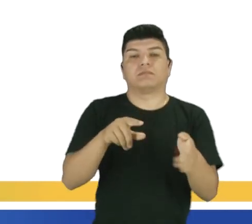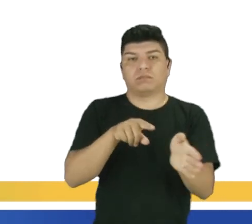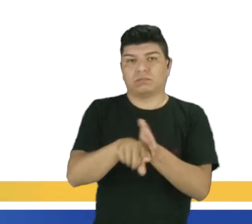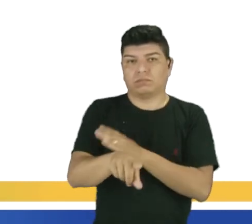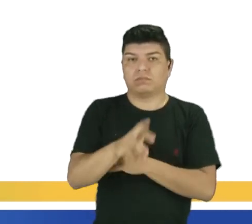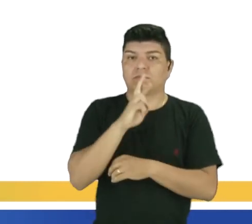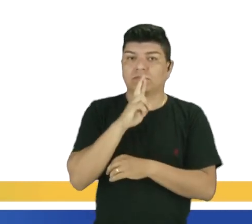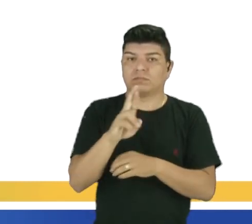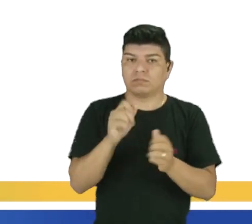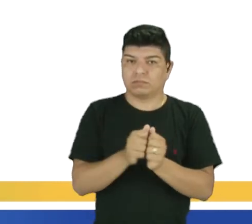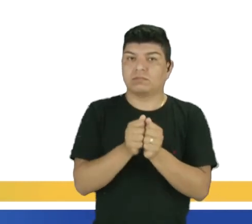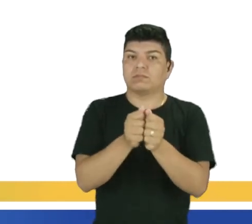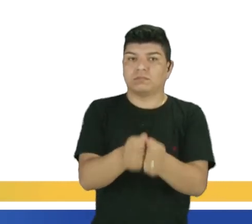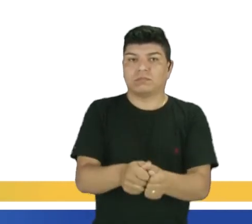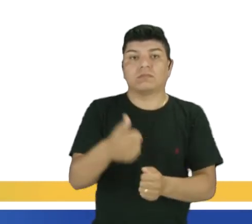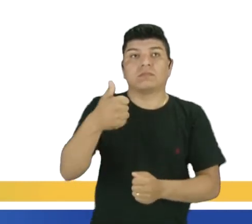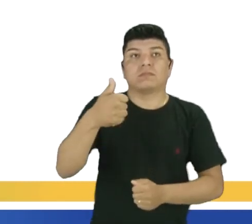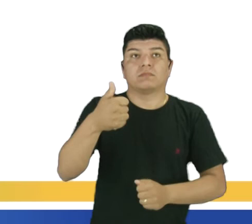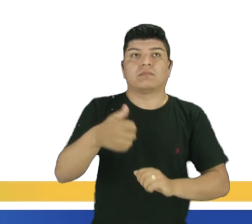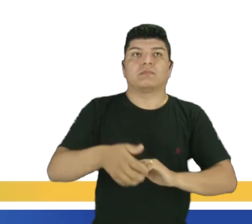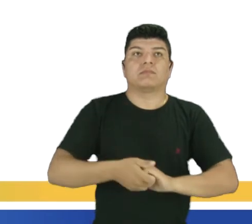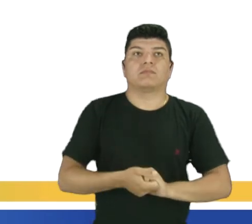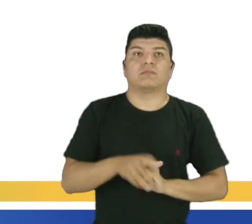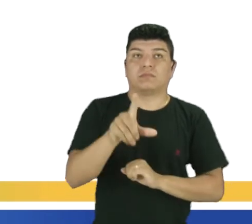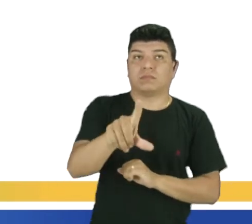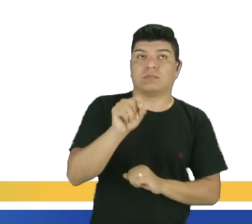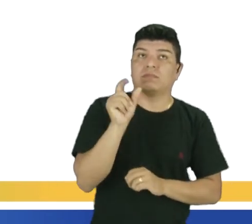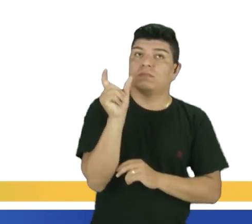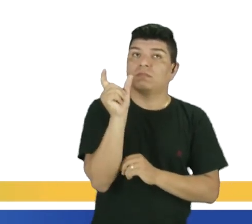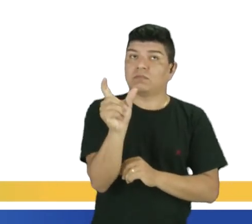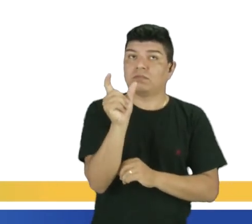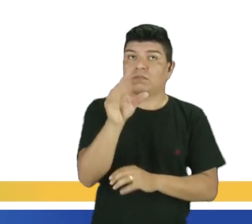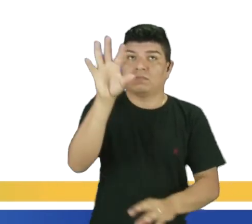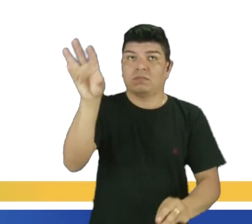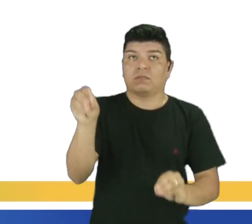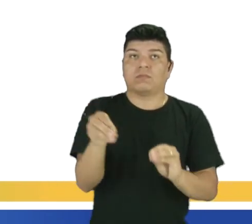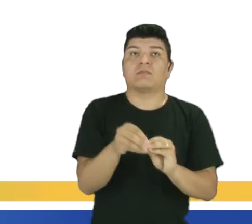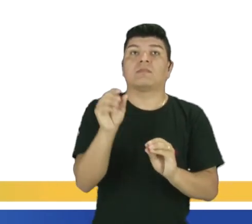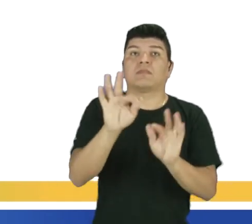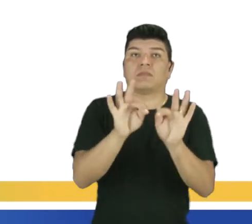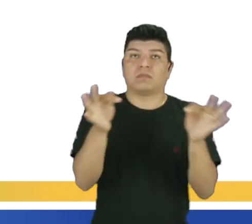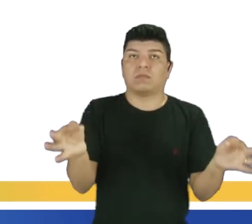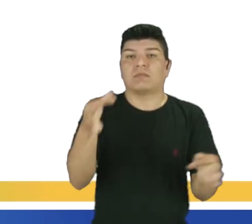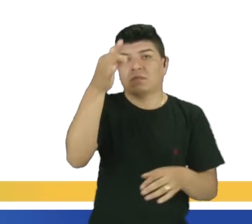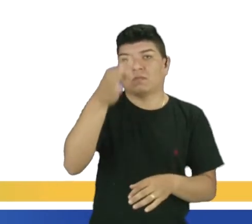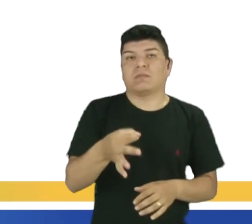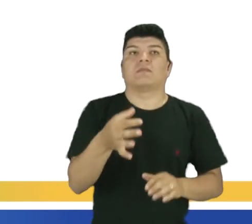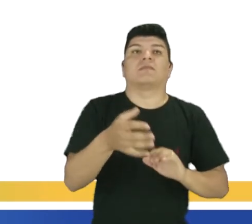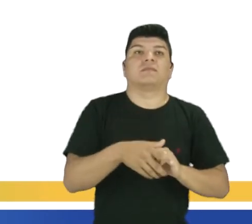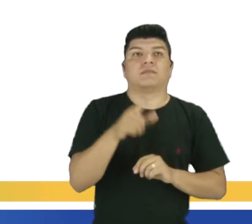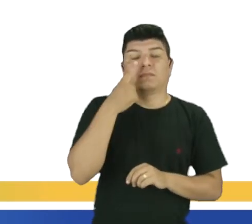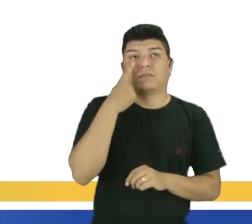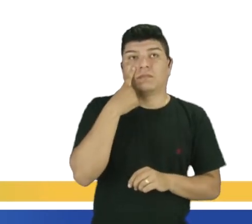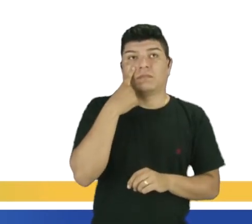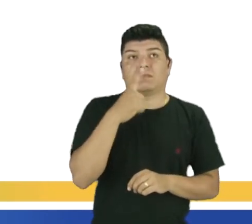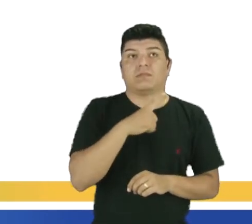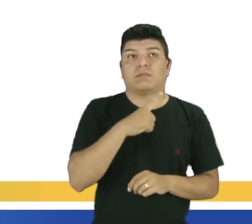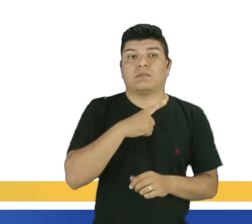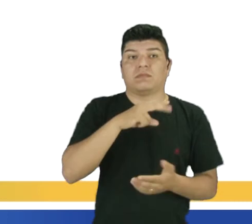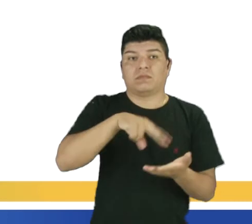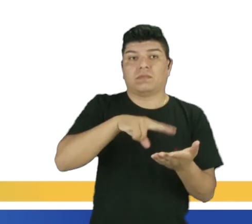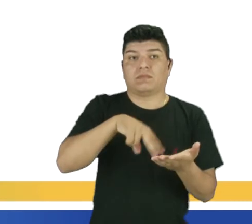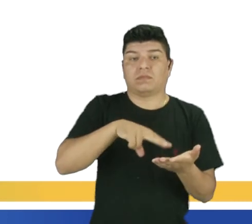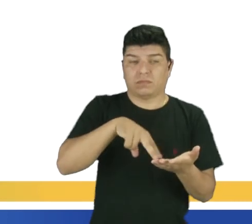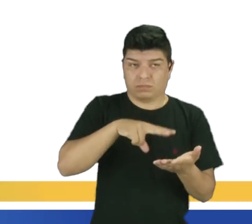resolver juntos. O primeiro é, escolha a palavra que completa a frase corretamente. Observe que eu tenho uma frase. He